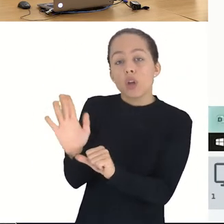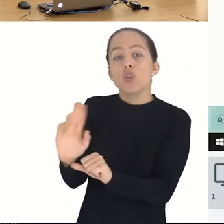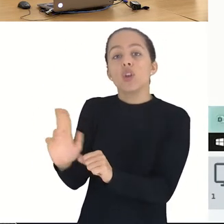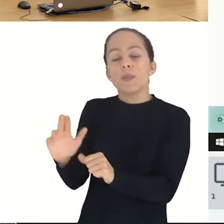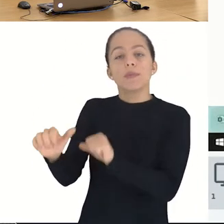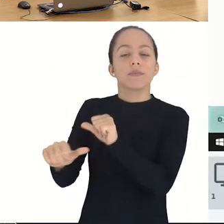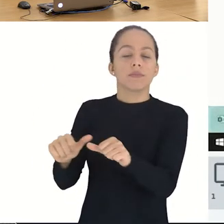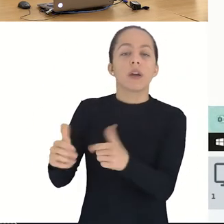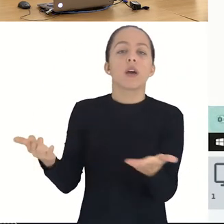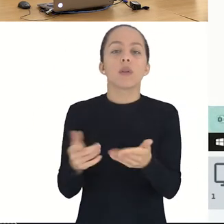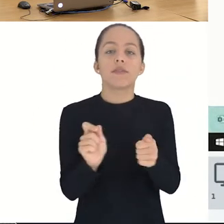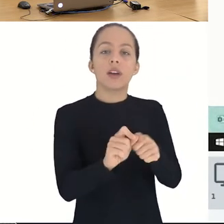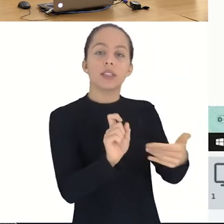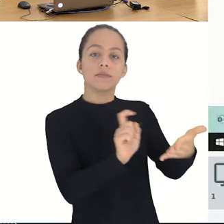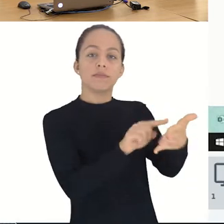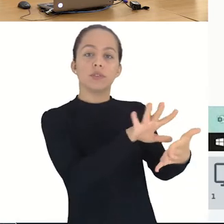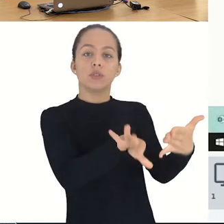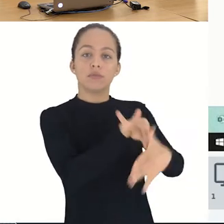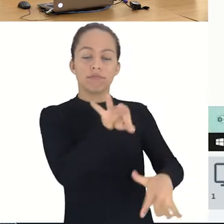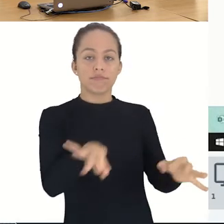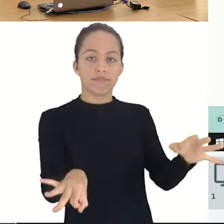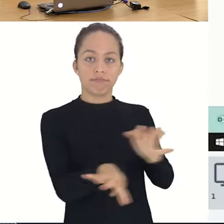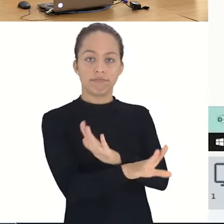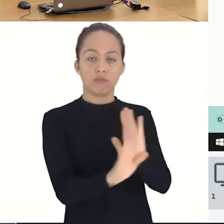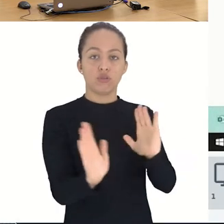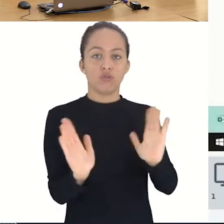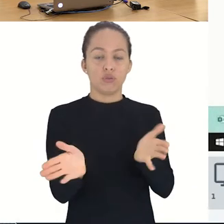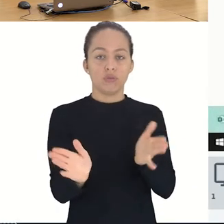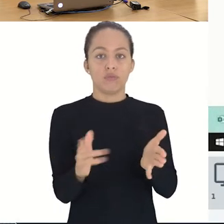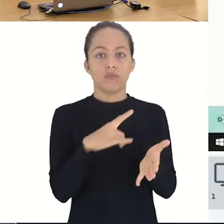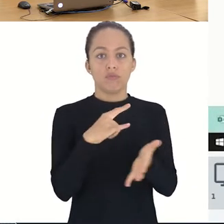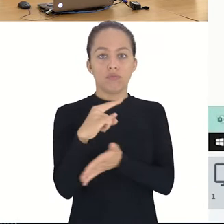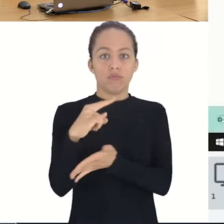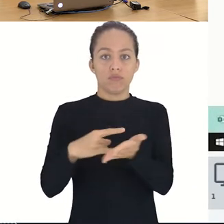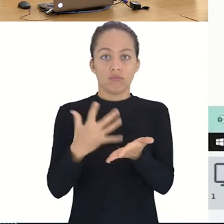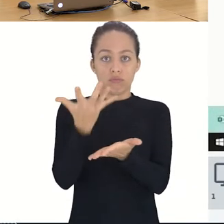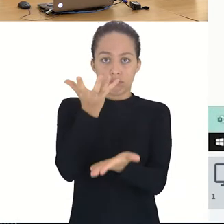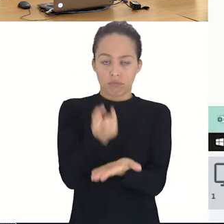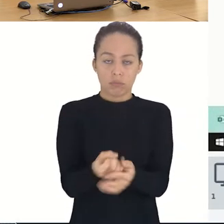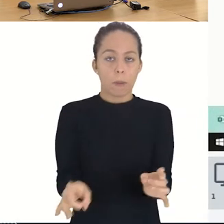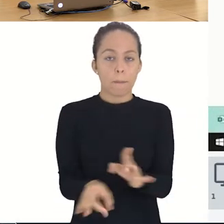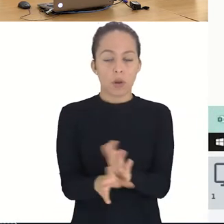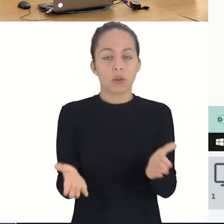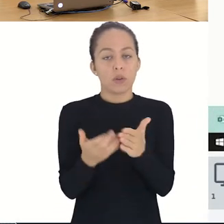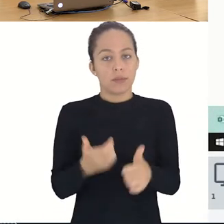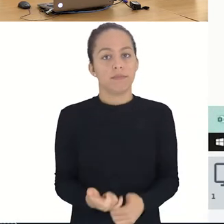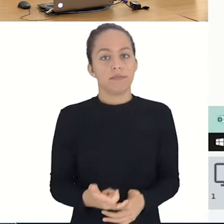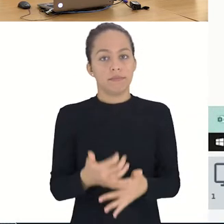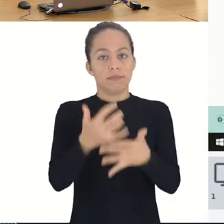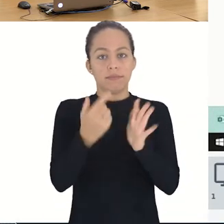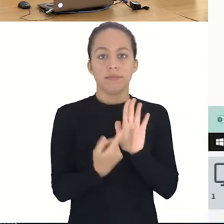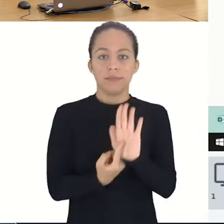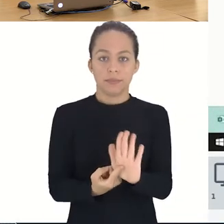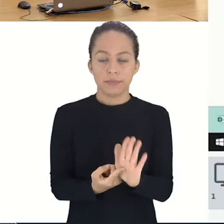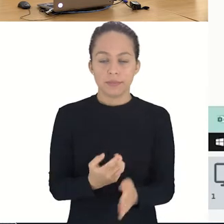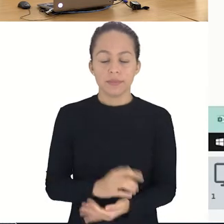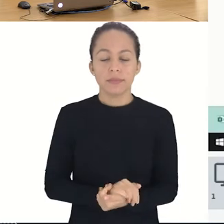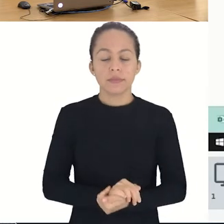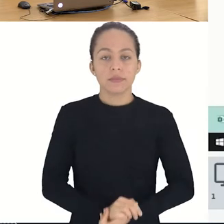Vamos realizar o sorteio. O sorteio já foi realizado e o arquivo teve o download concluído. Vamos seguir para o final da lista.